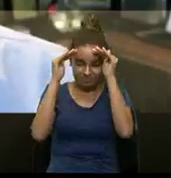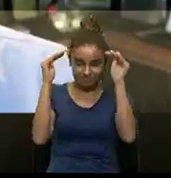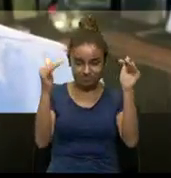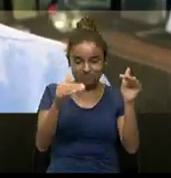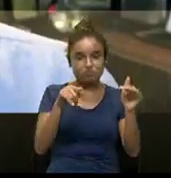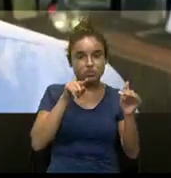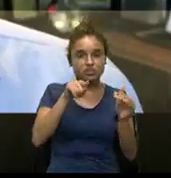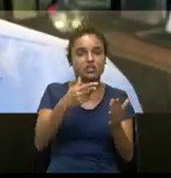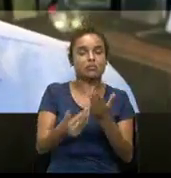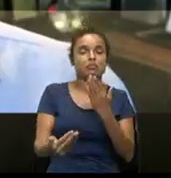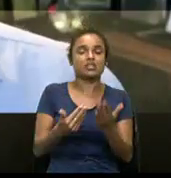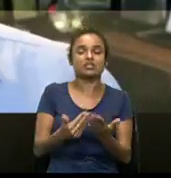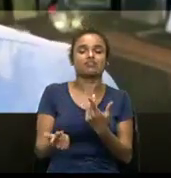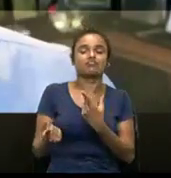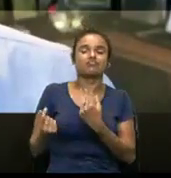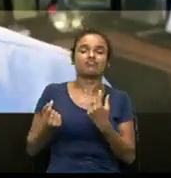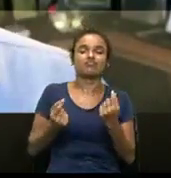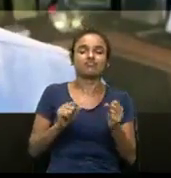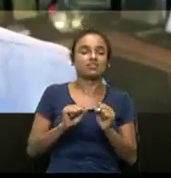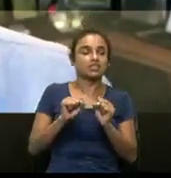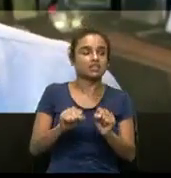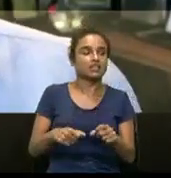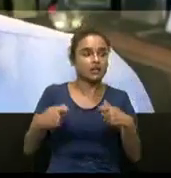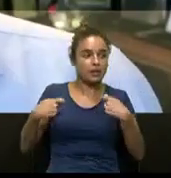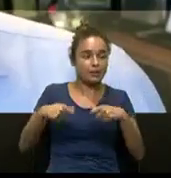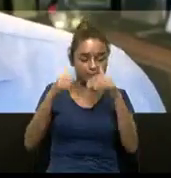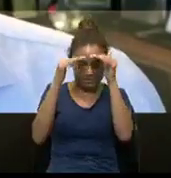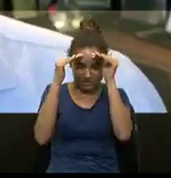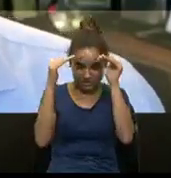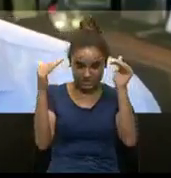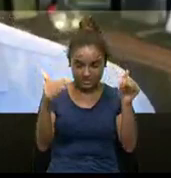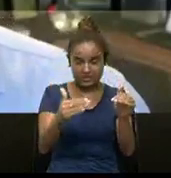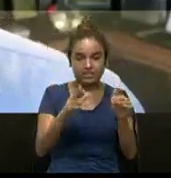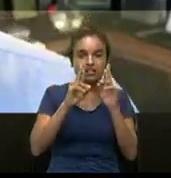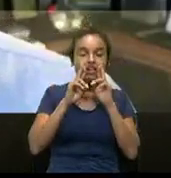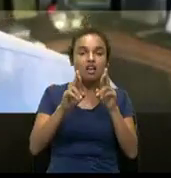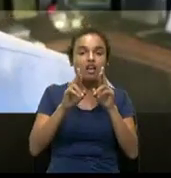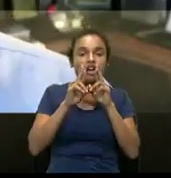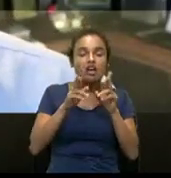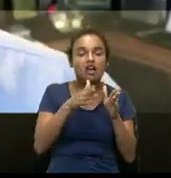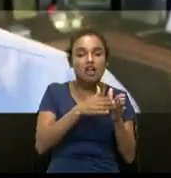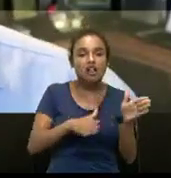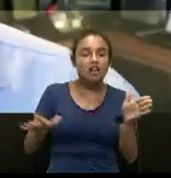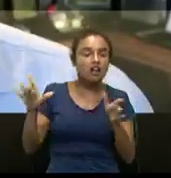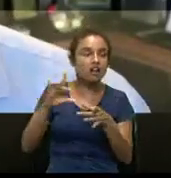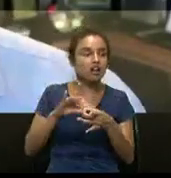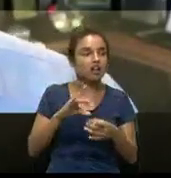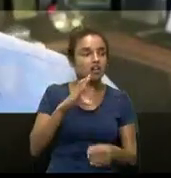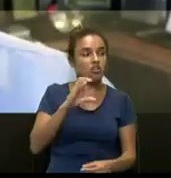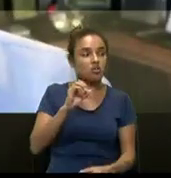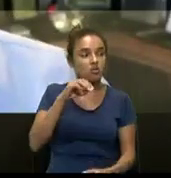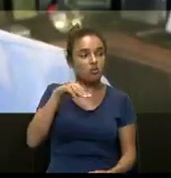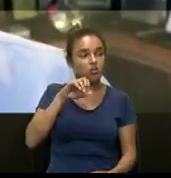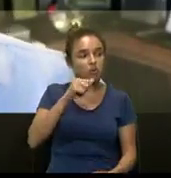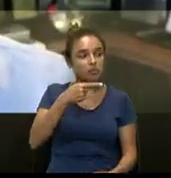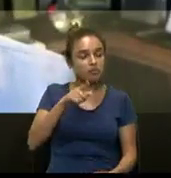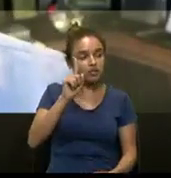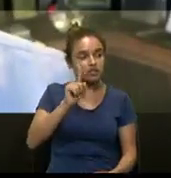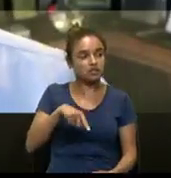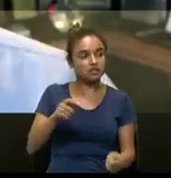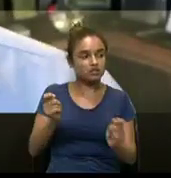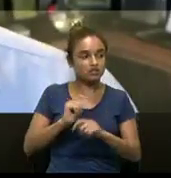perde muito dinheiro com isso, você pode e deve reclamar a Comissão de Valores Imobiliários para reaver ou para ser